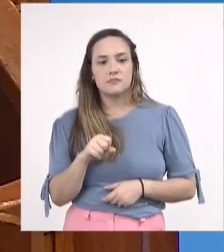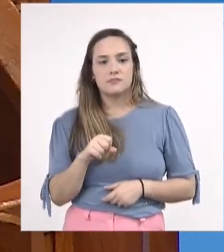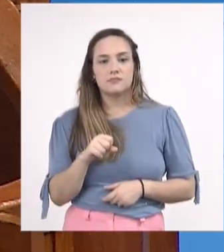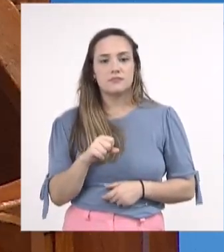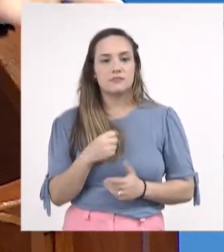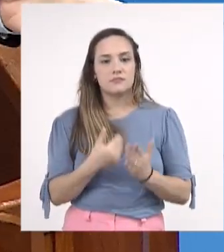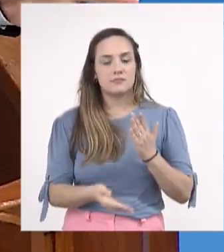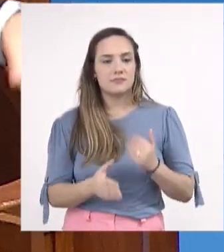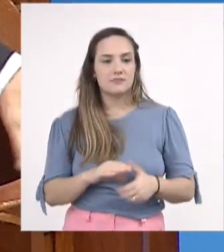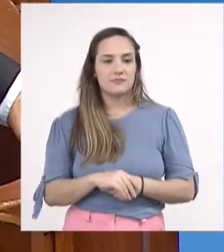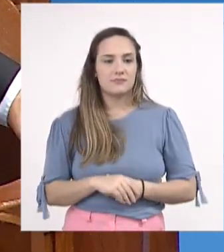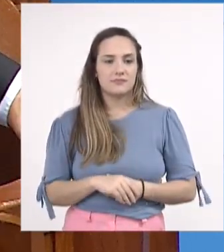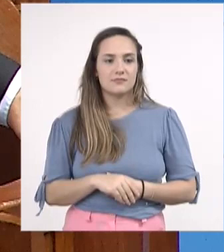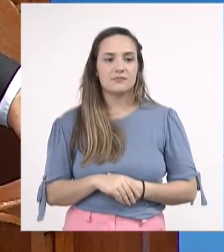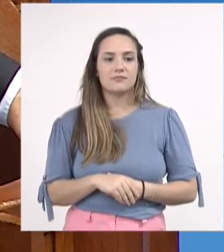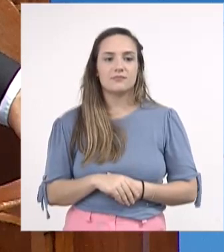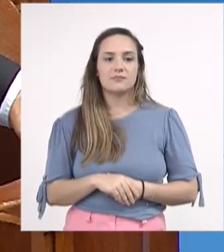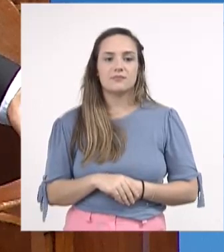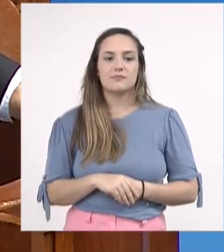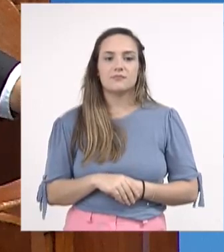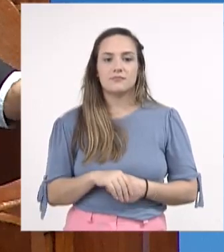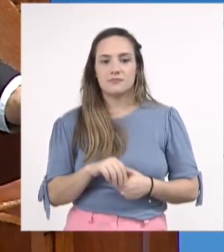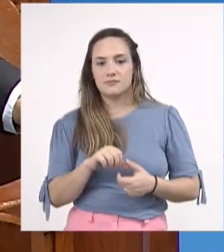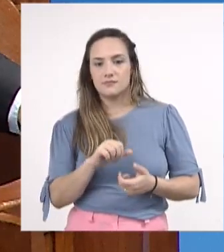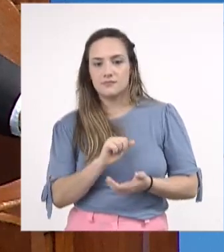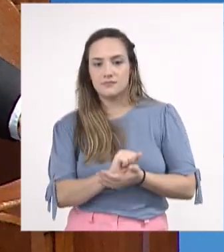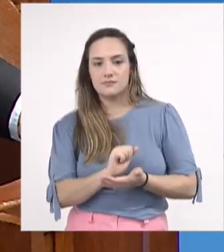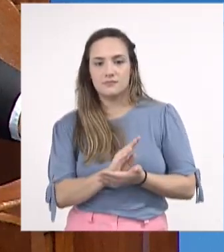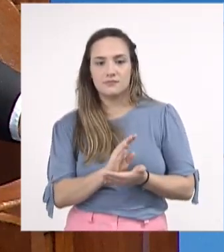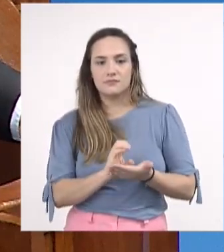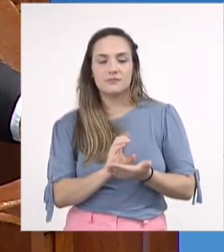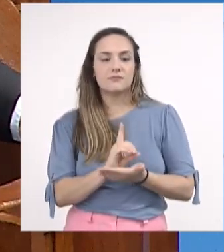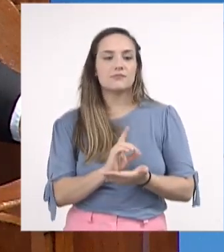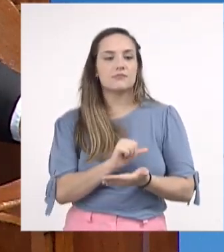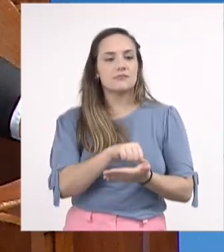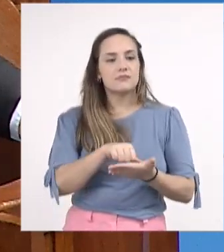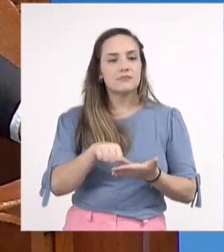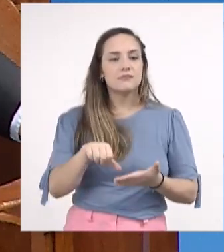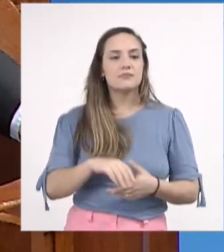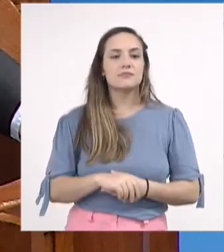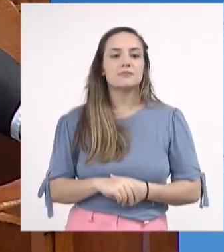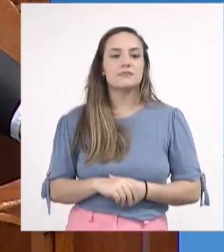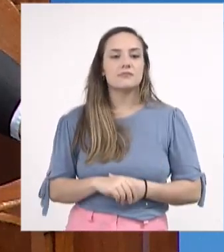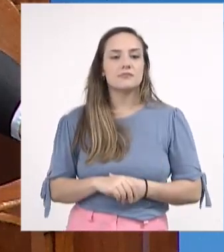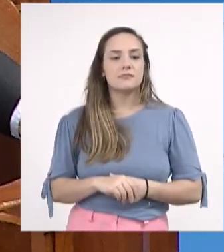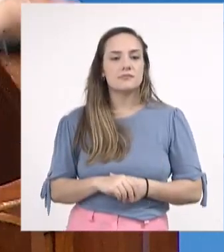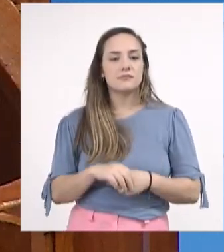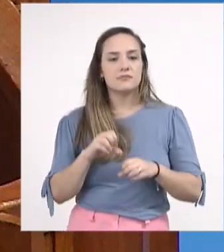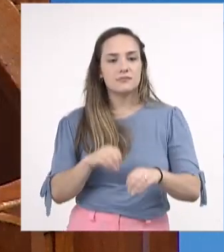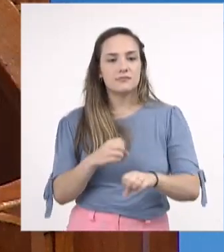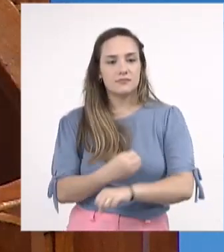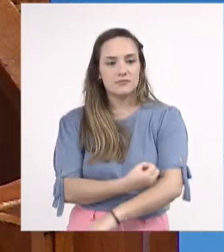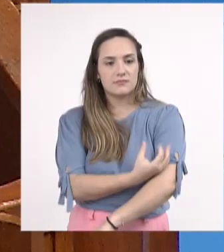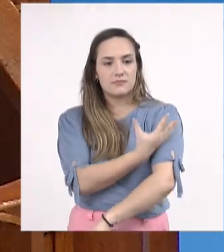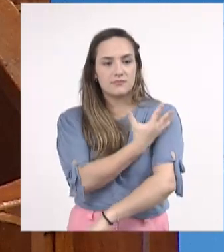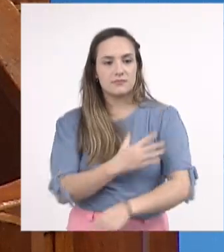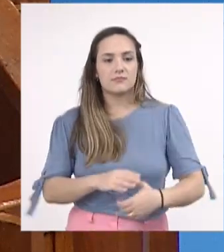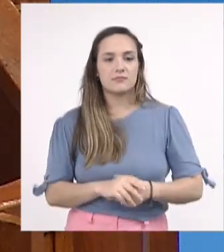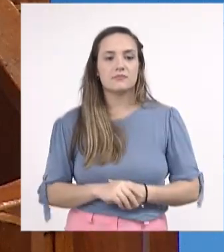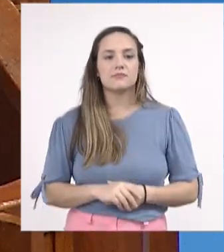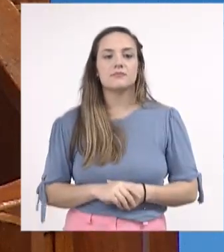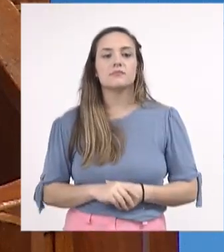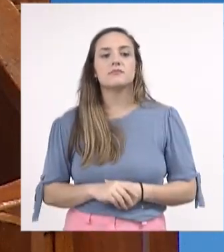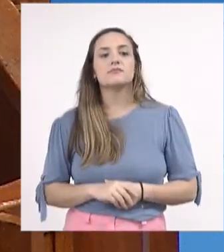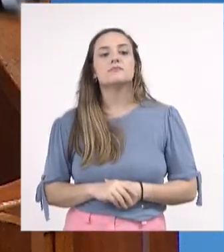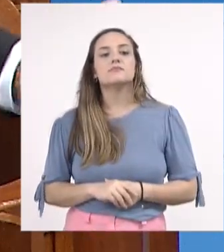na alfabetização, nas primeiras séries do ensino fundamental. Como é que você vai alfabetizar uma